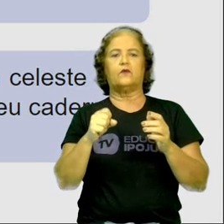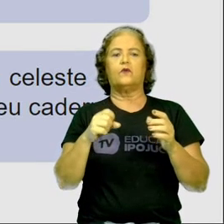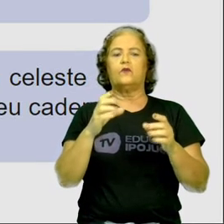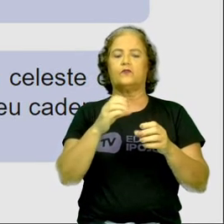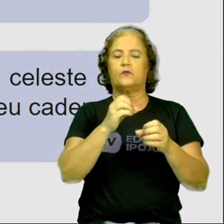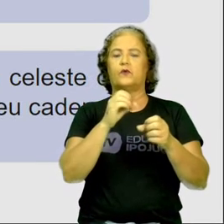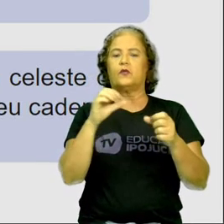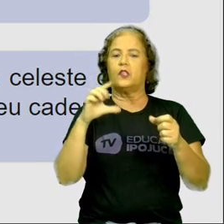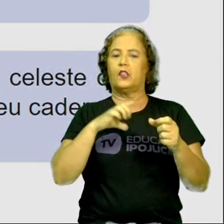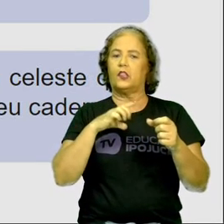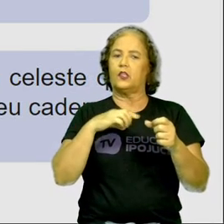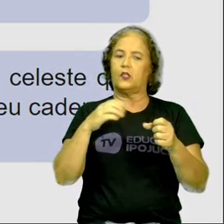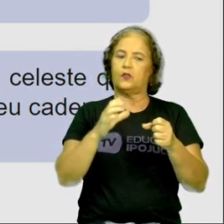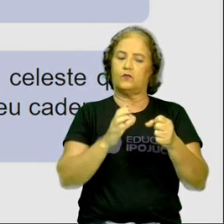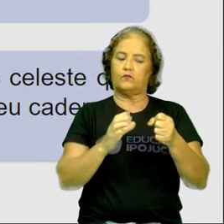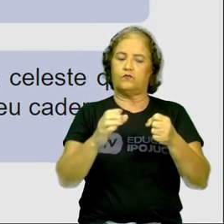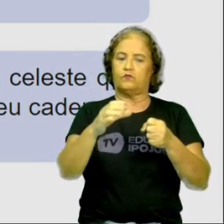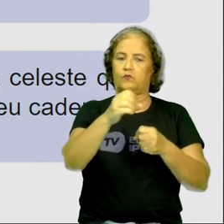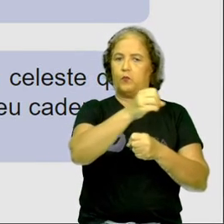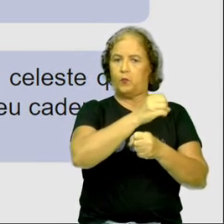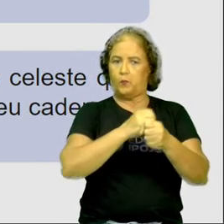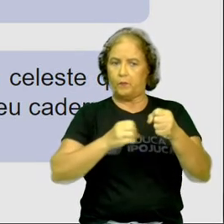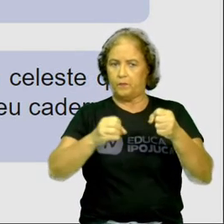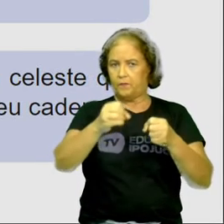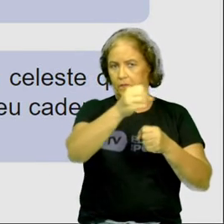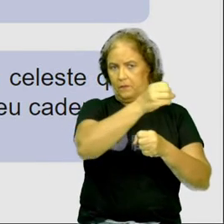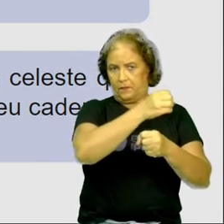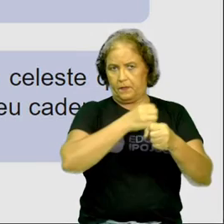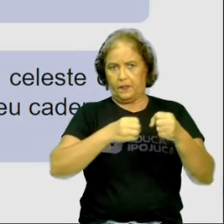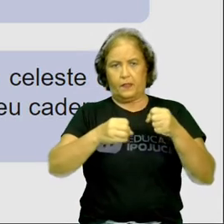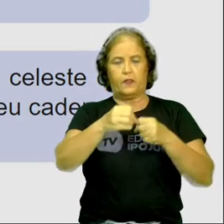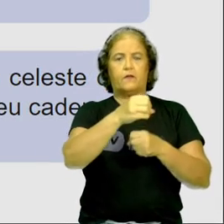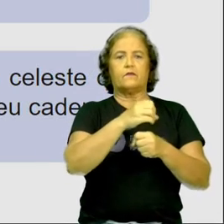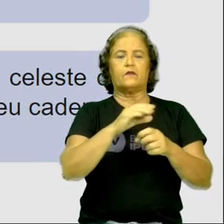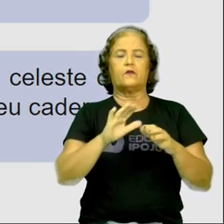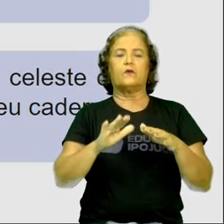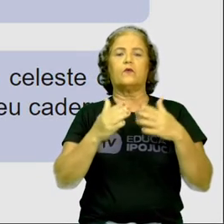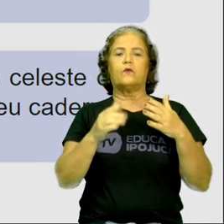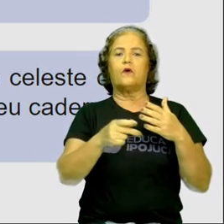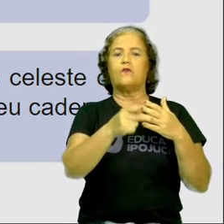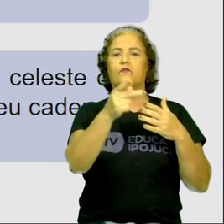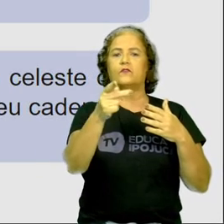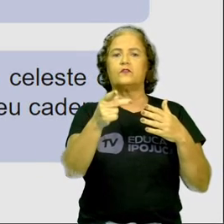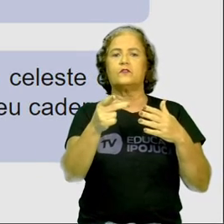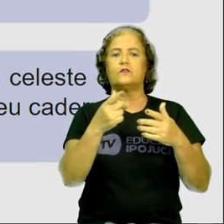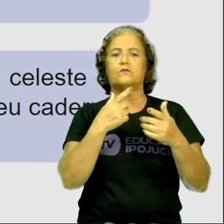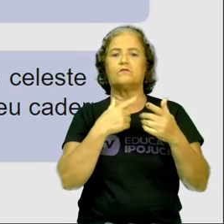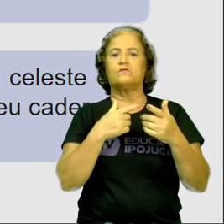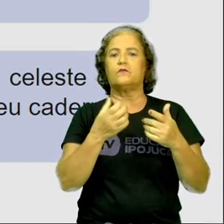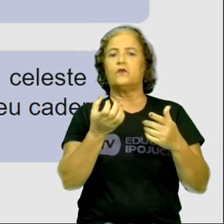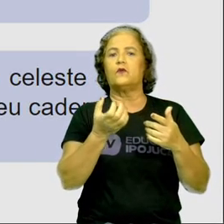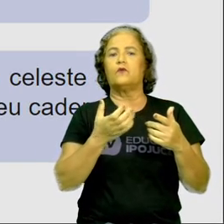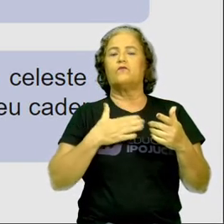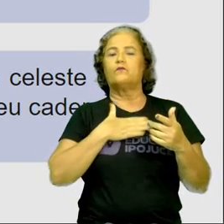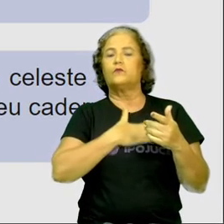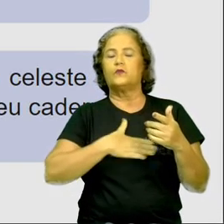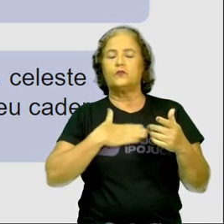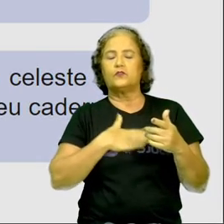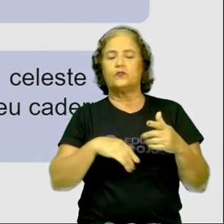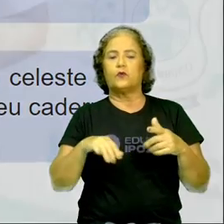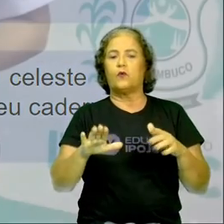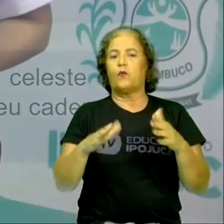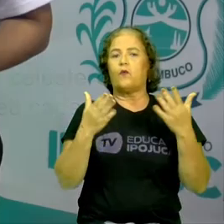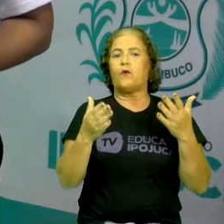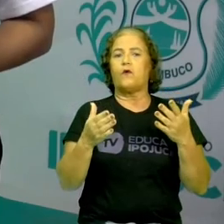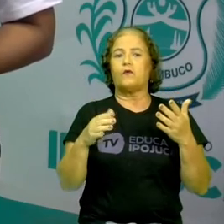solar. Qual deles você mais gostou? Qual foi o que despertou sua curiosidade? Então, o é que você vai